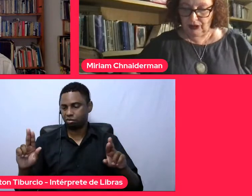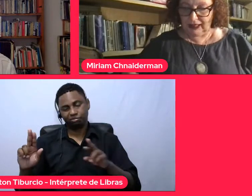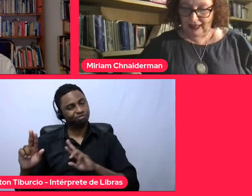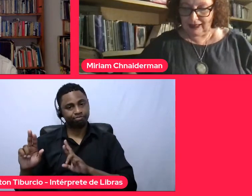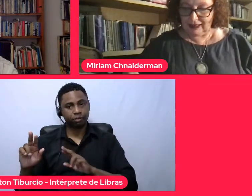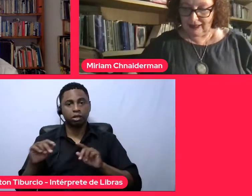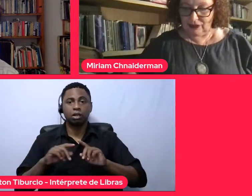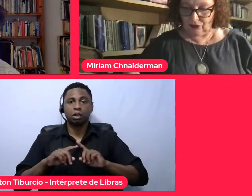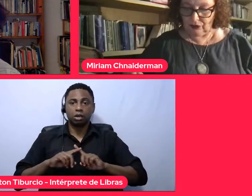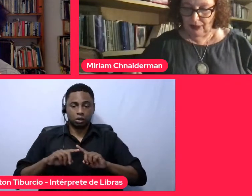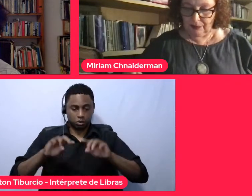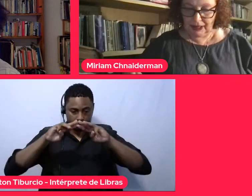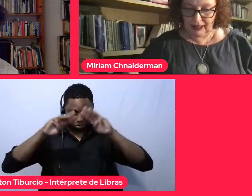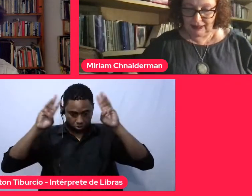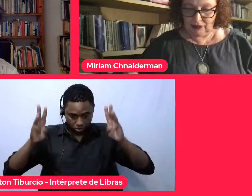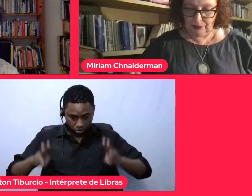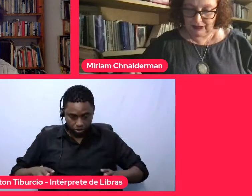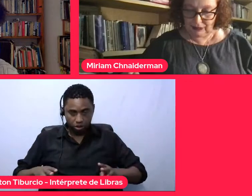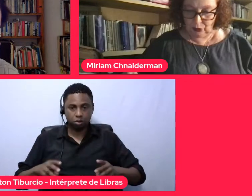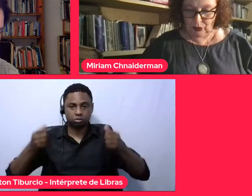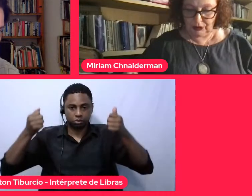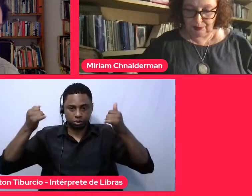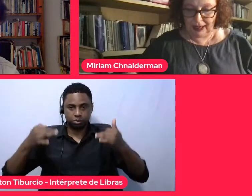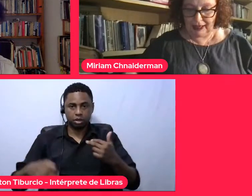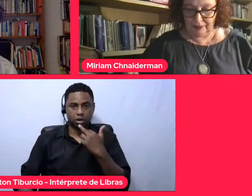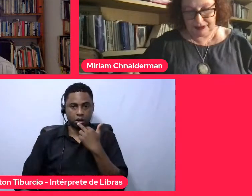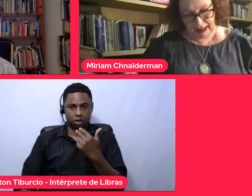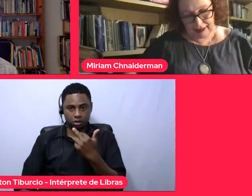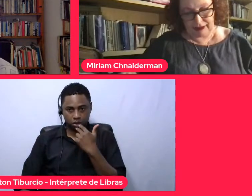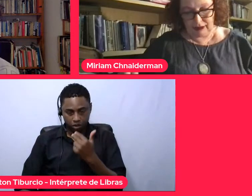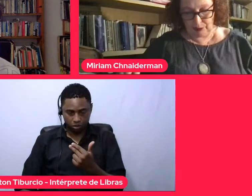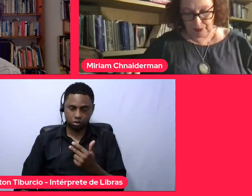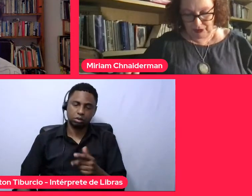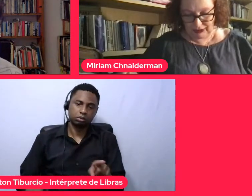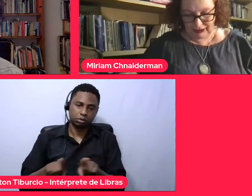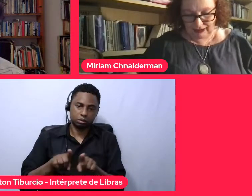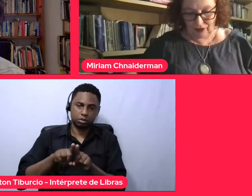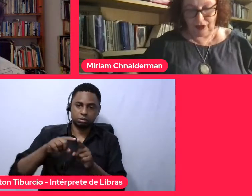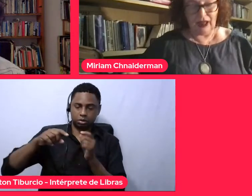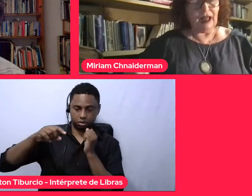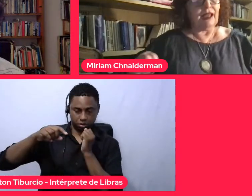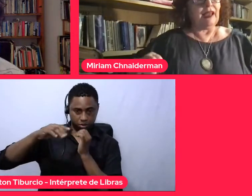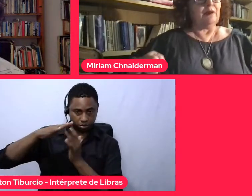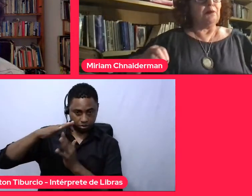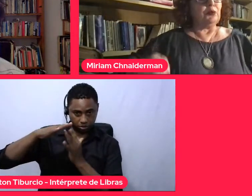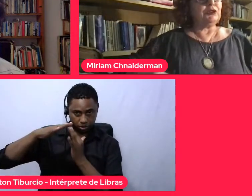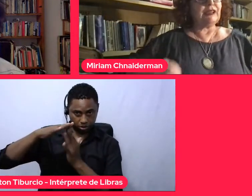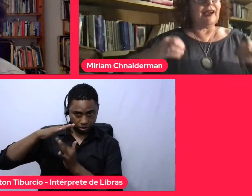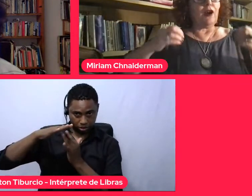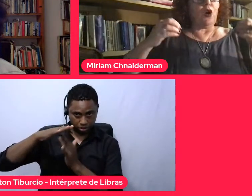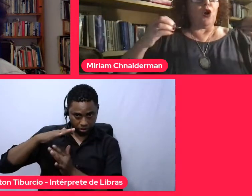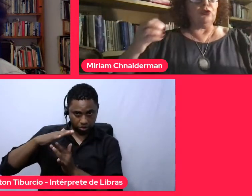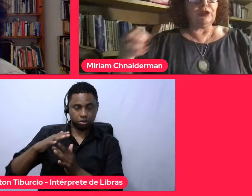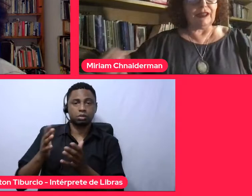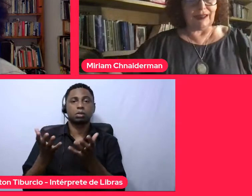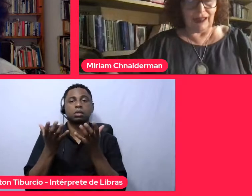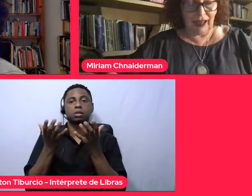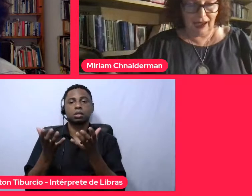um museu que traz a questão da migração para as suas salas de exposição, busca